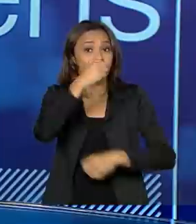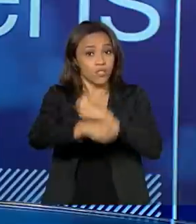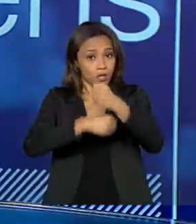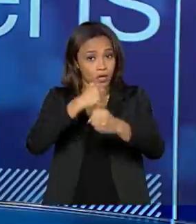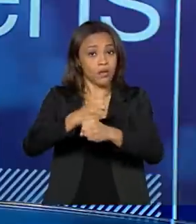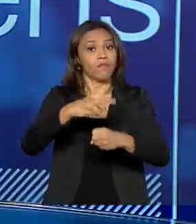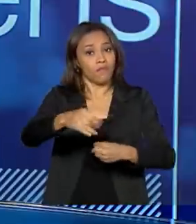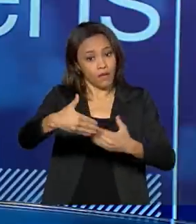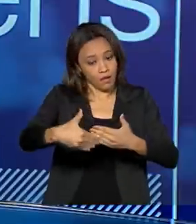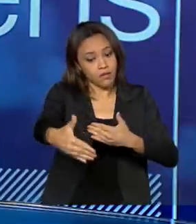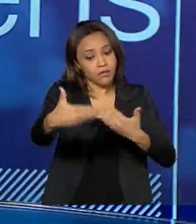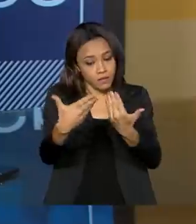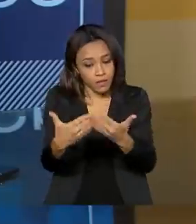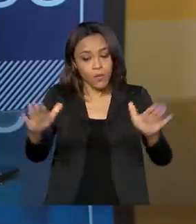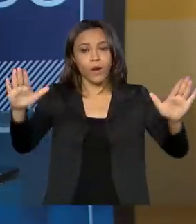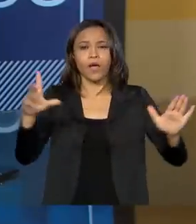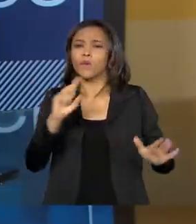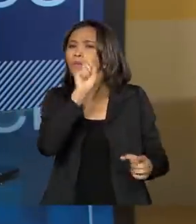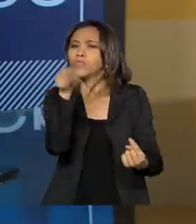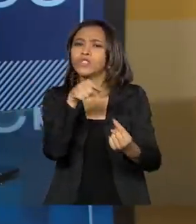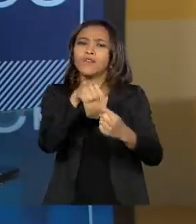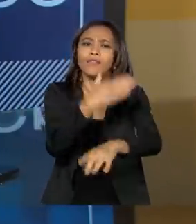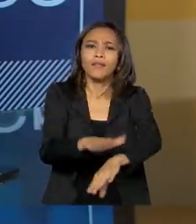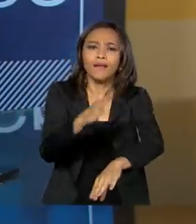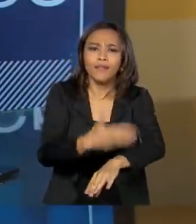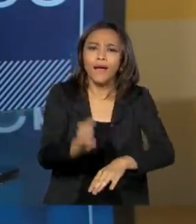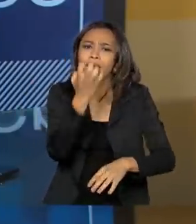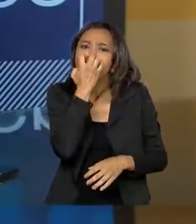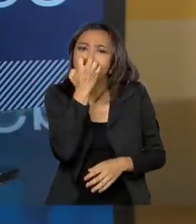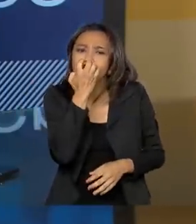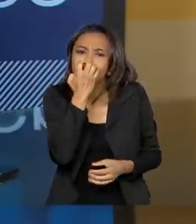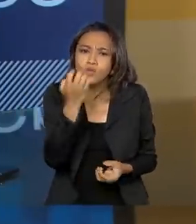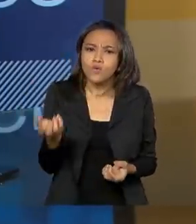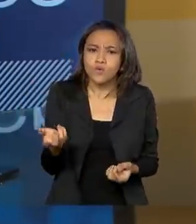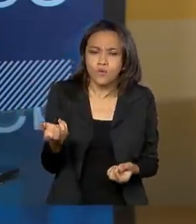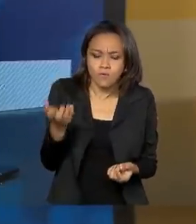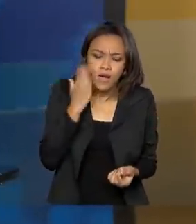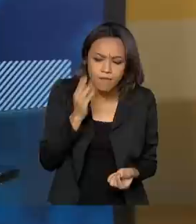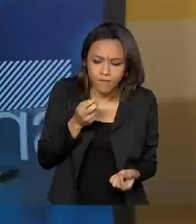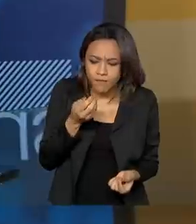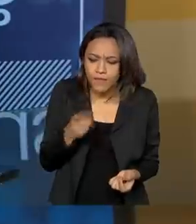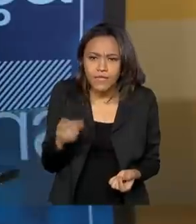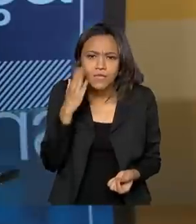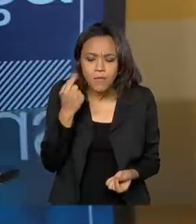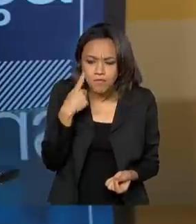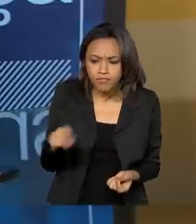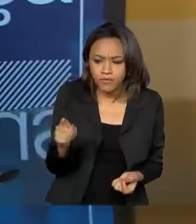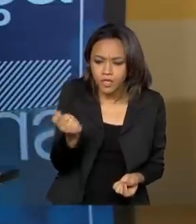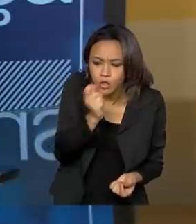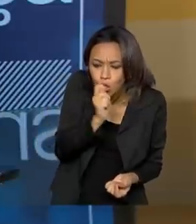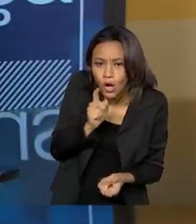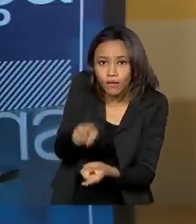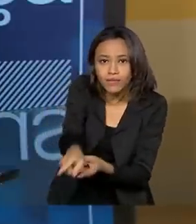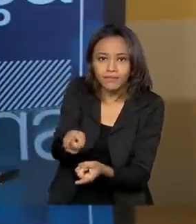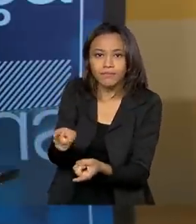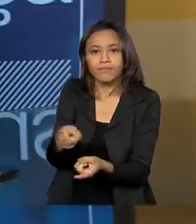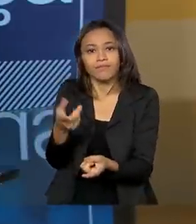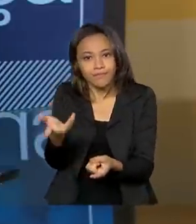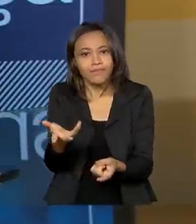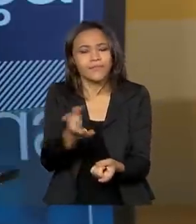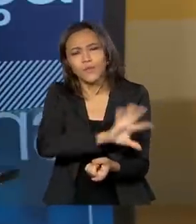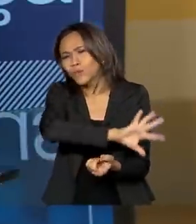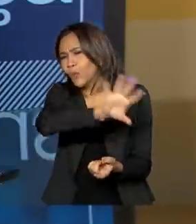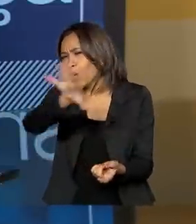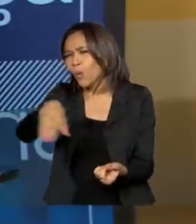A ideia é que nós tenhamos treinamento de cães, de instrutores, tem um espaço reservado para isso. Então, nós vamos poder atender